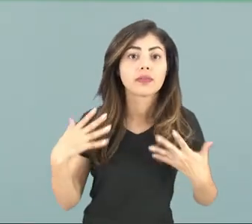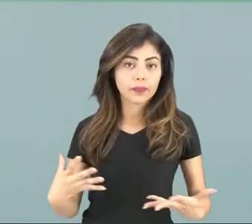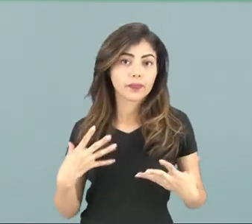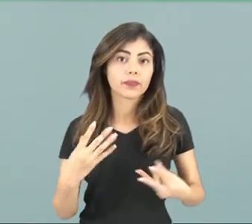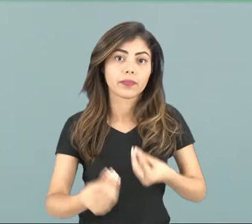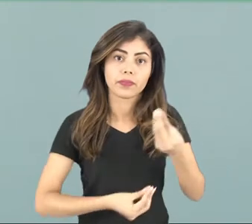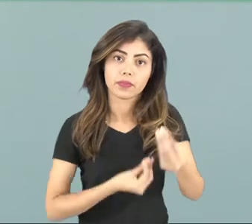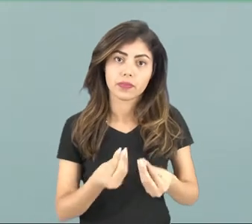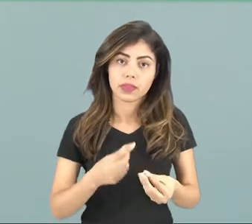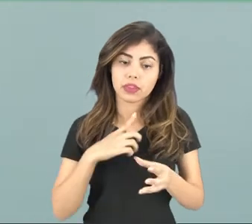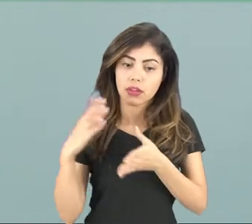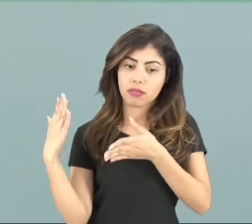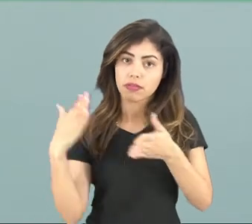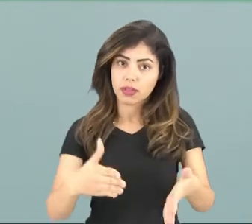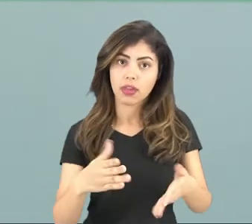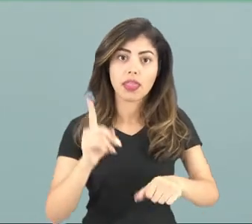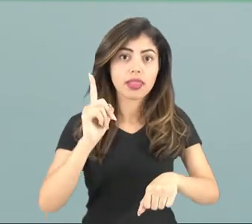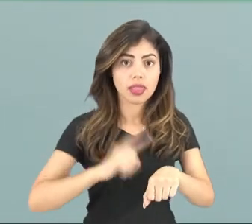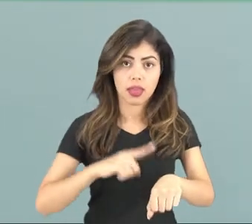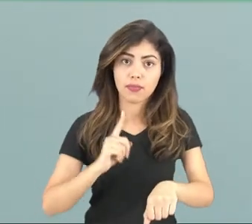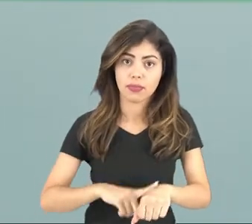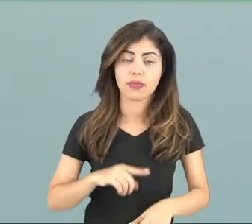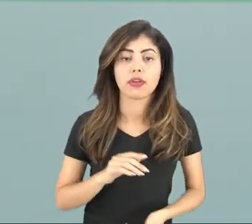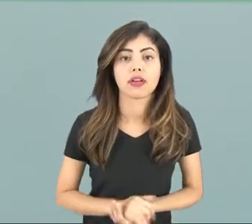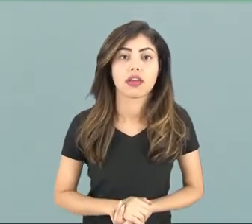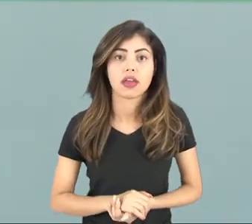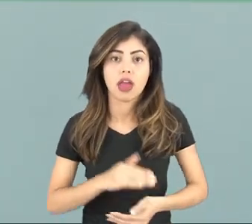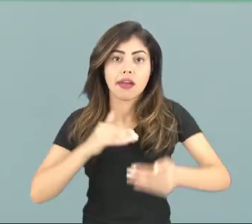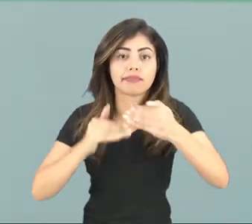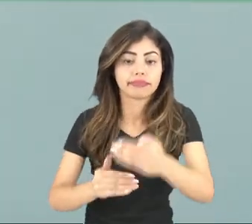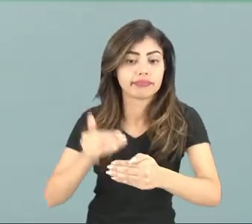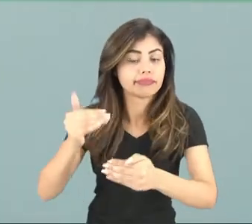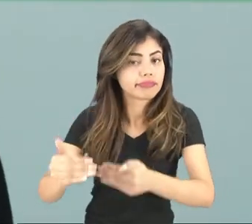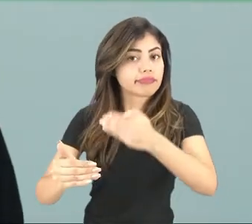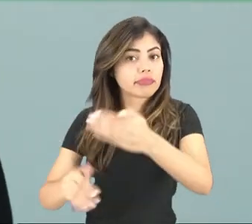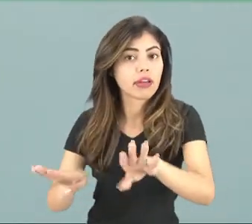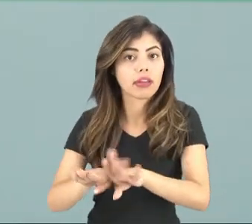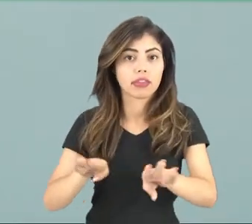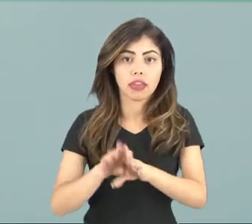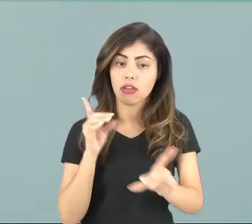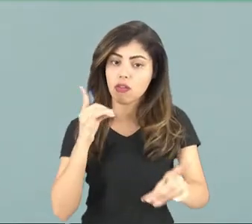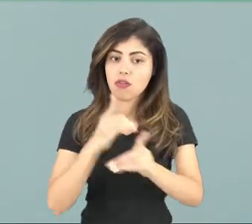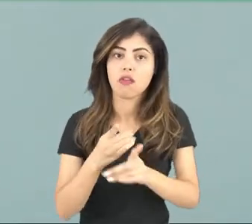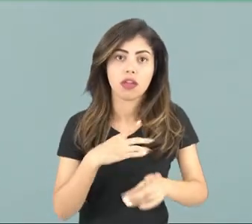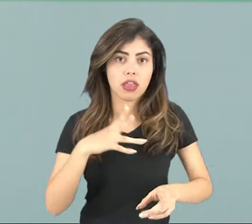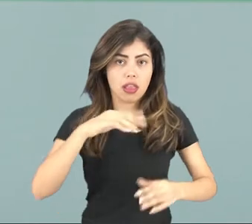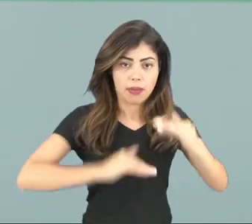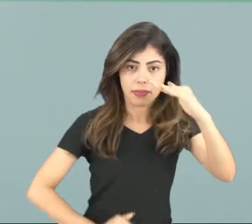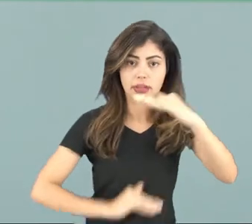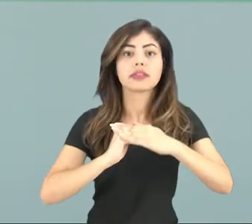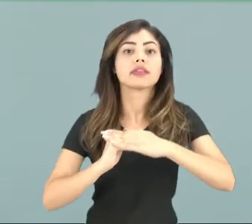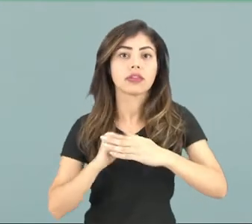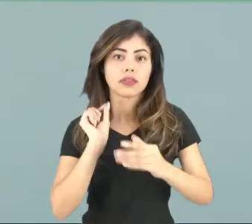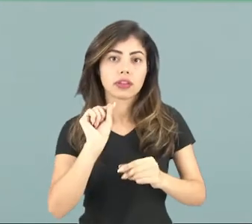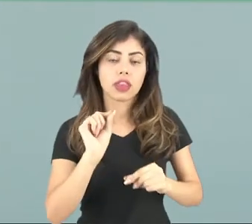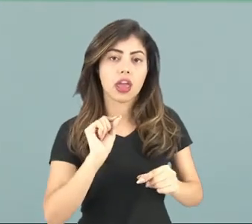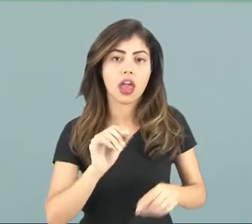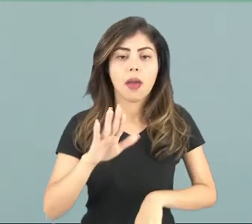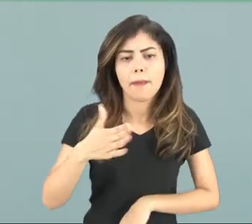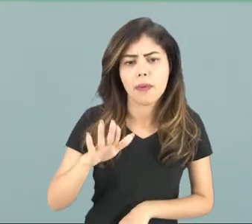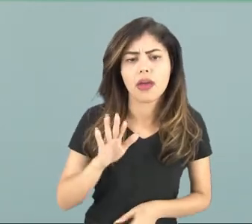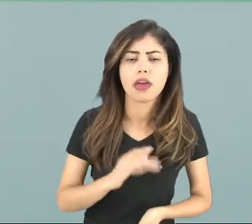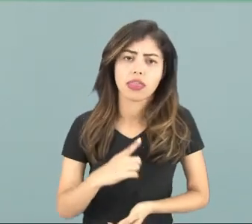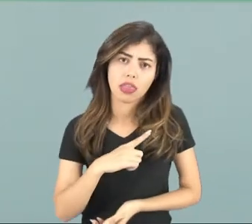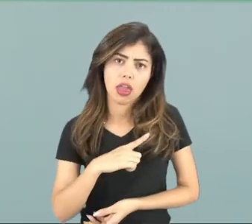com determinado tempo. Na medida que se identifica a pressão adequada ou a temperatura adequada